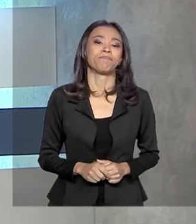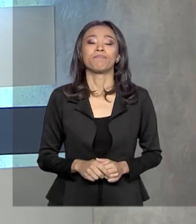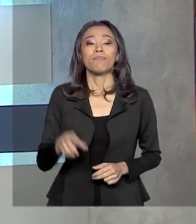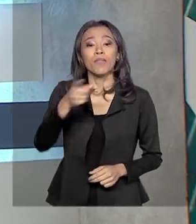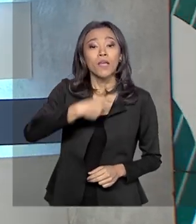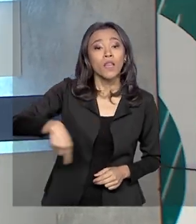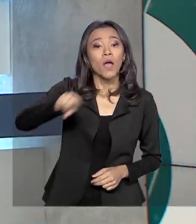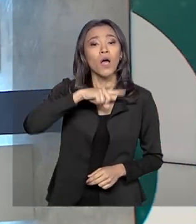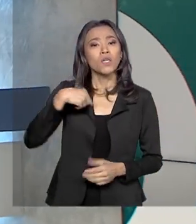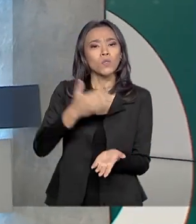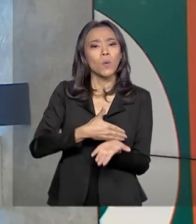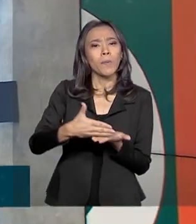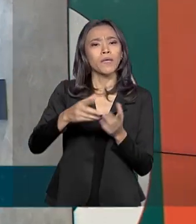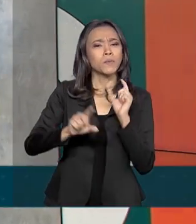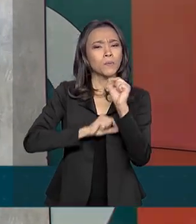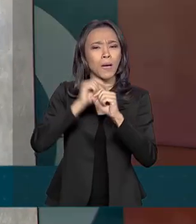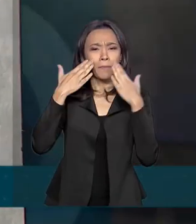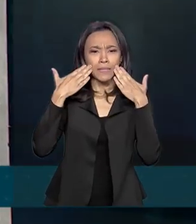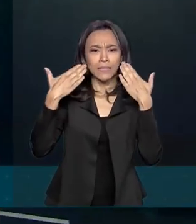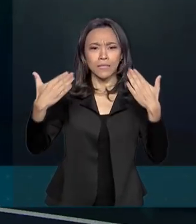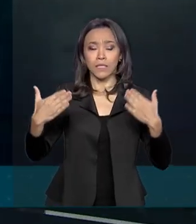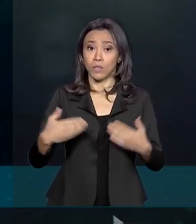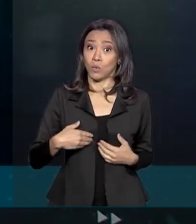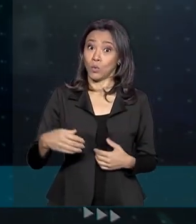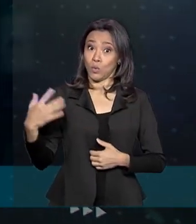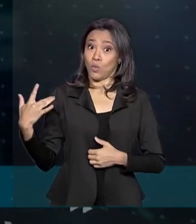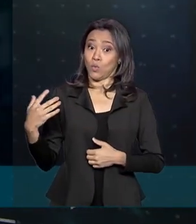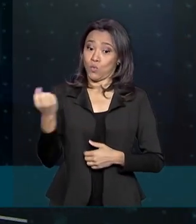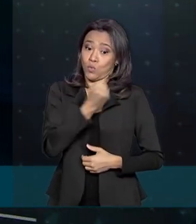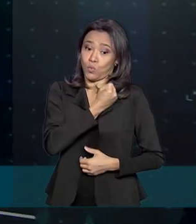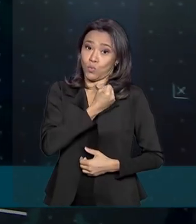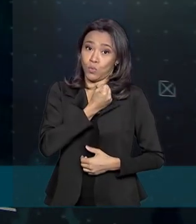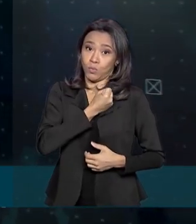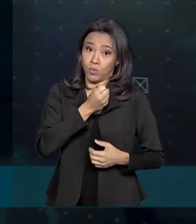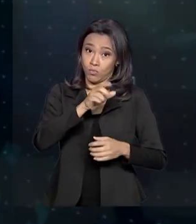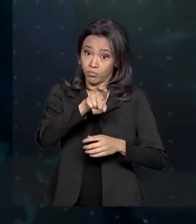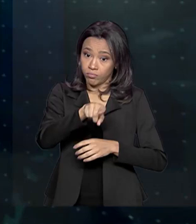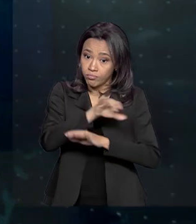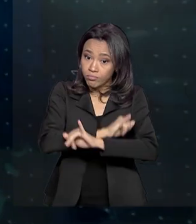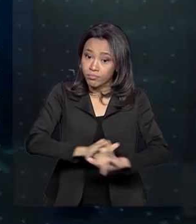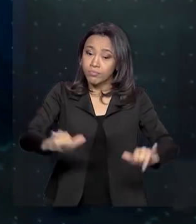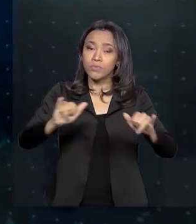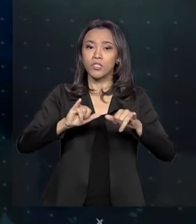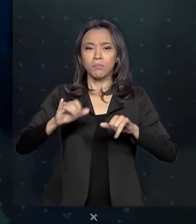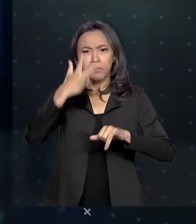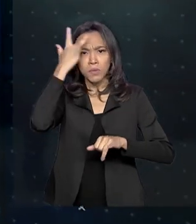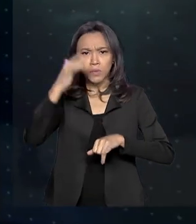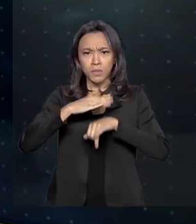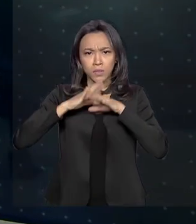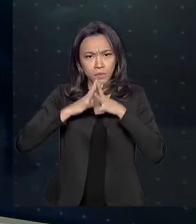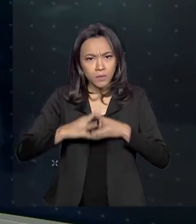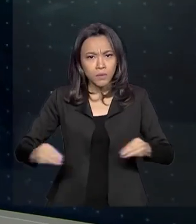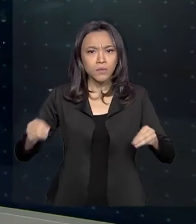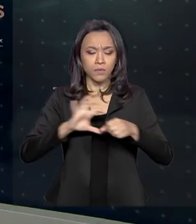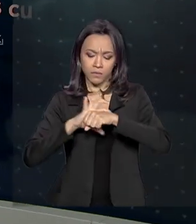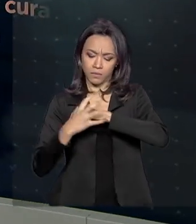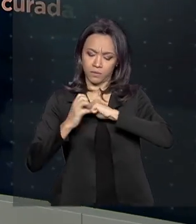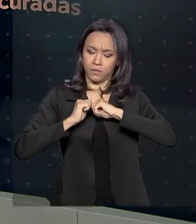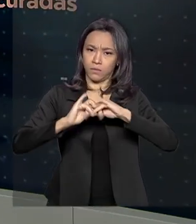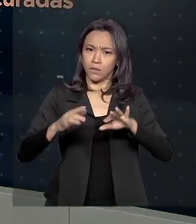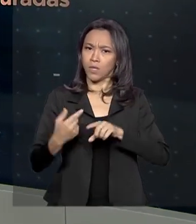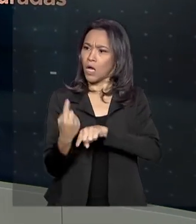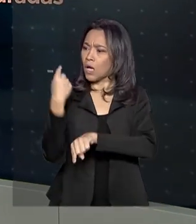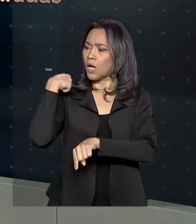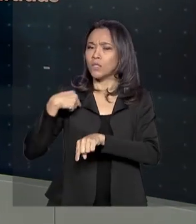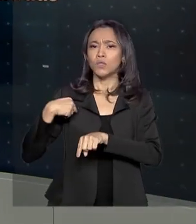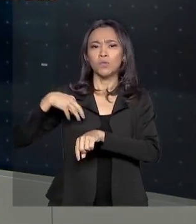A gente começa essa edição com os números de recuperados da Covid-19. A gente pode ver aqui na tela que, de acordo com os últimos